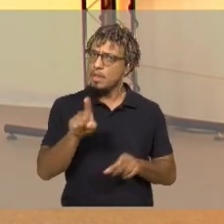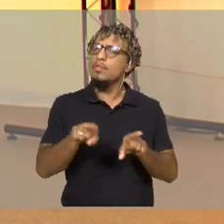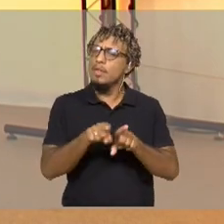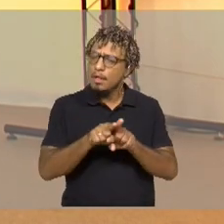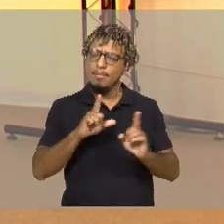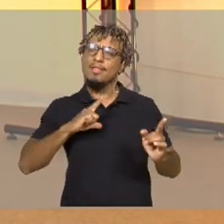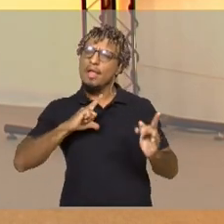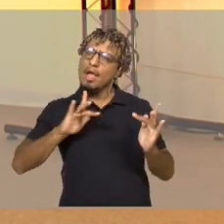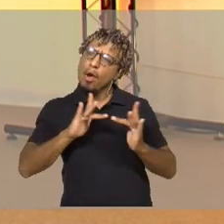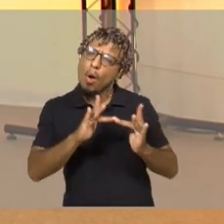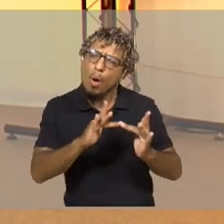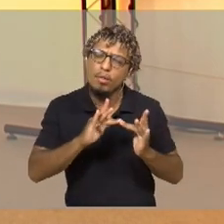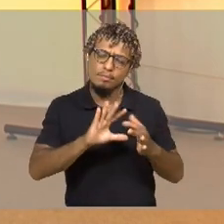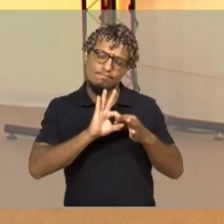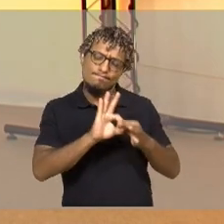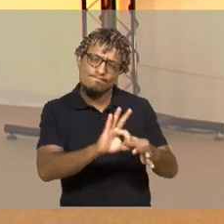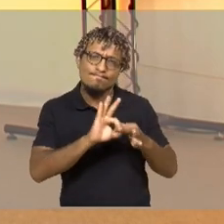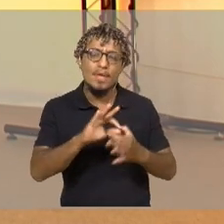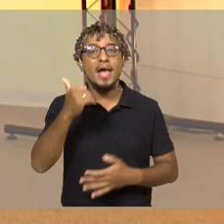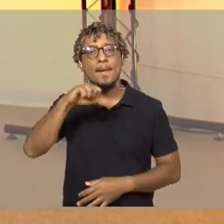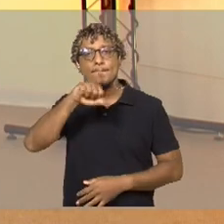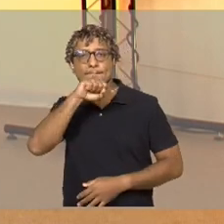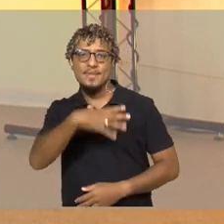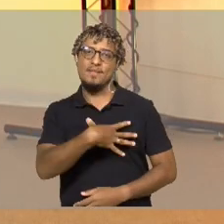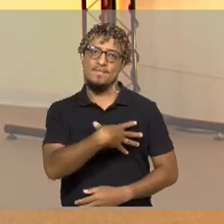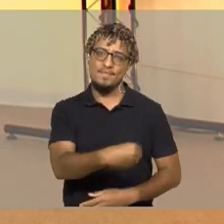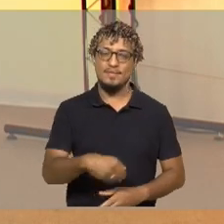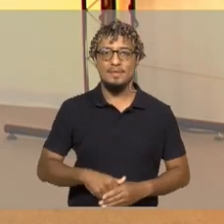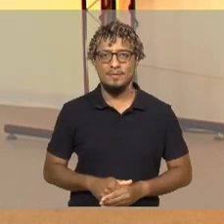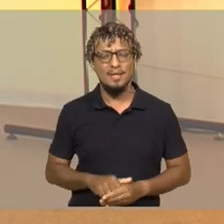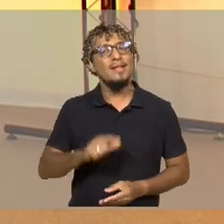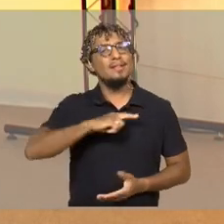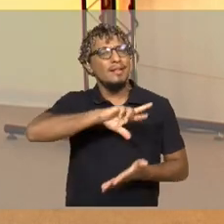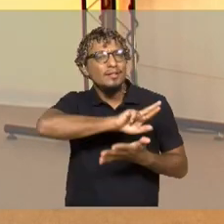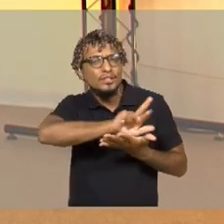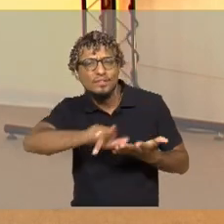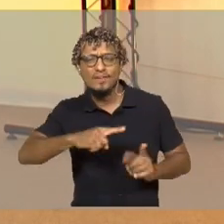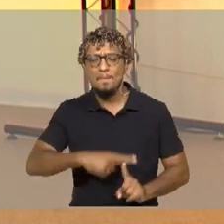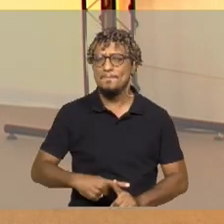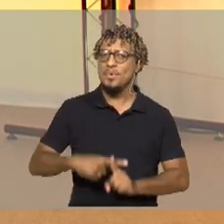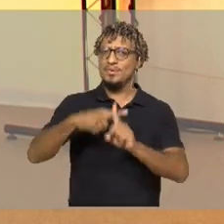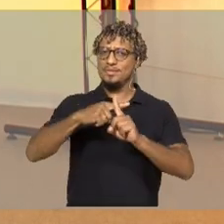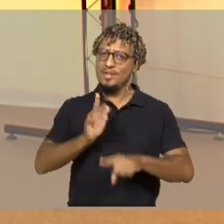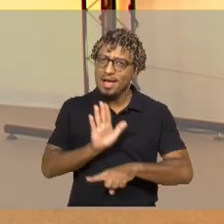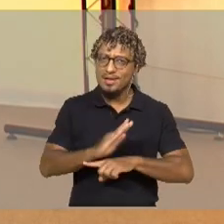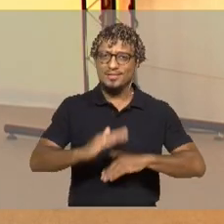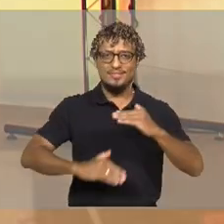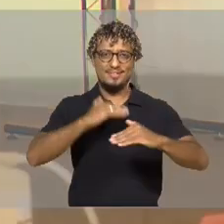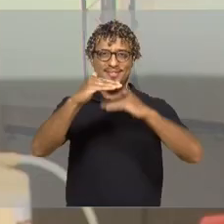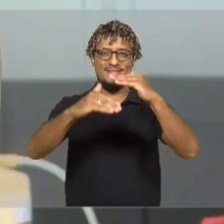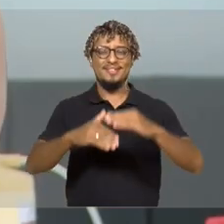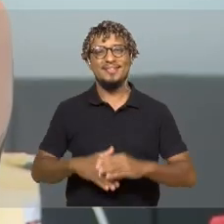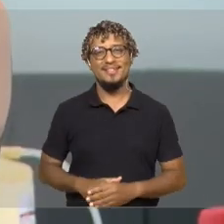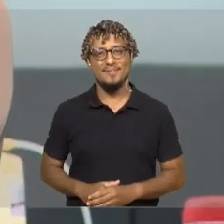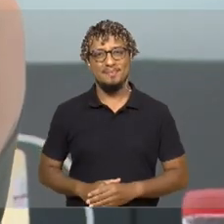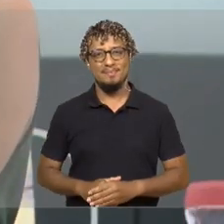Envolve uma grande interação entre mãe e filho, com vários benefícios para o crescimento da criança.